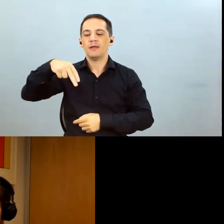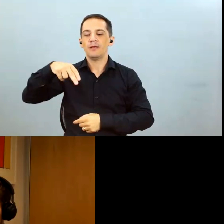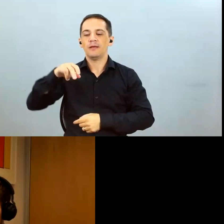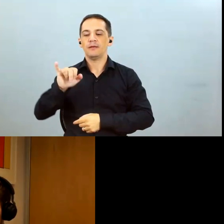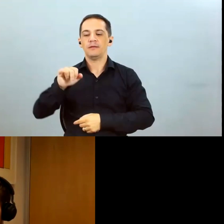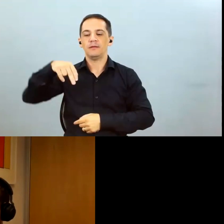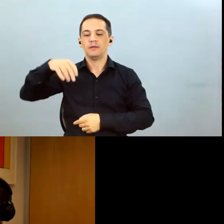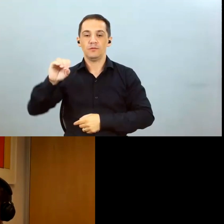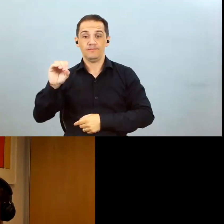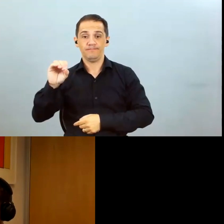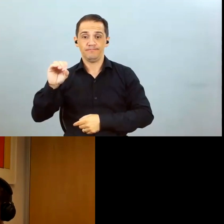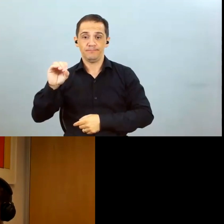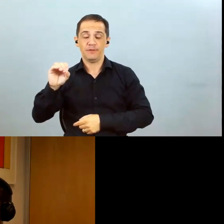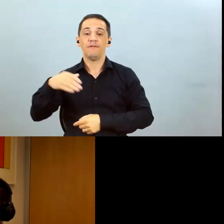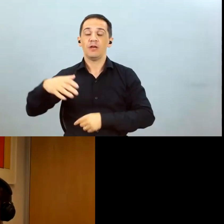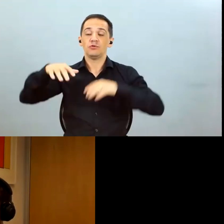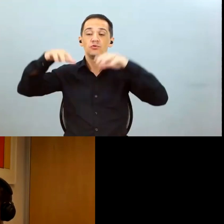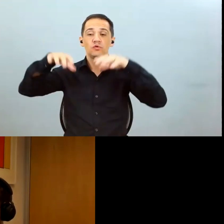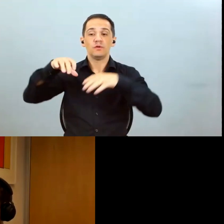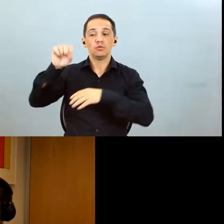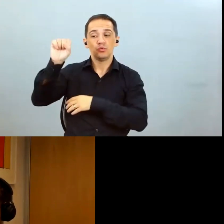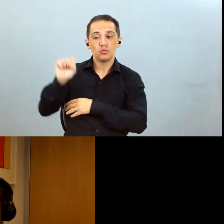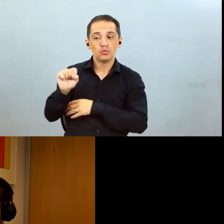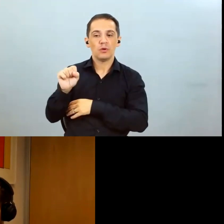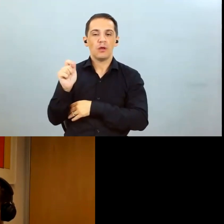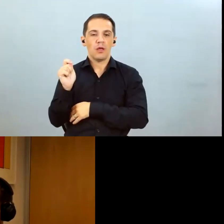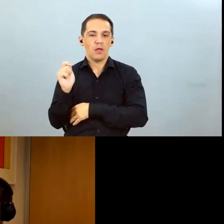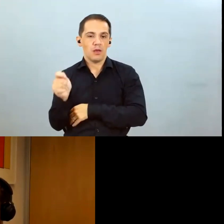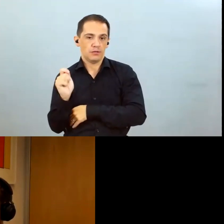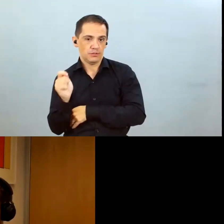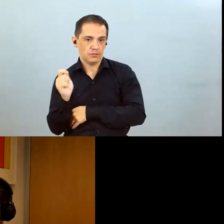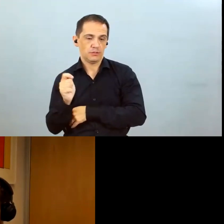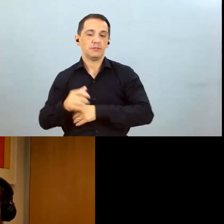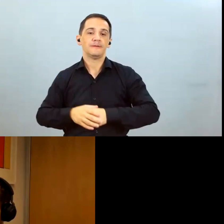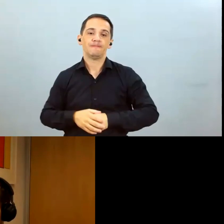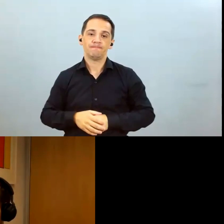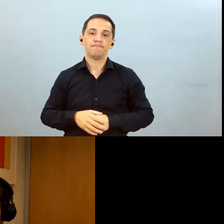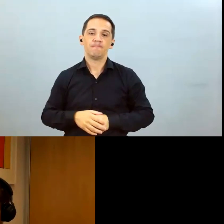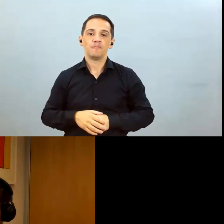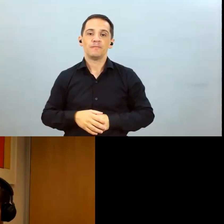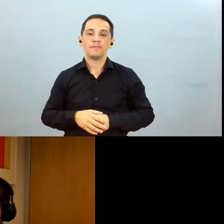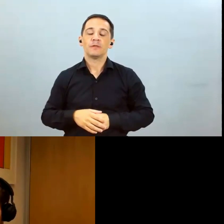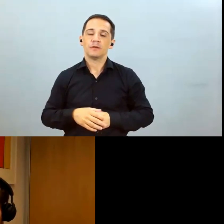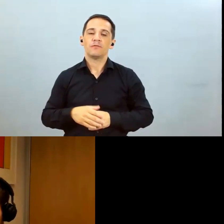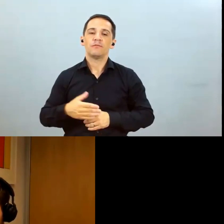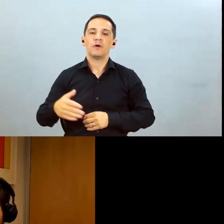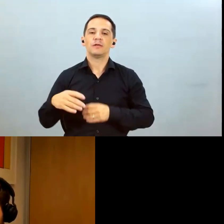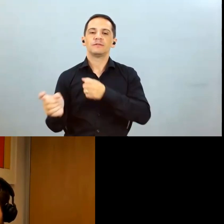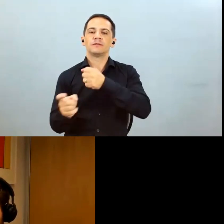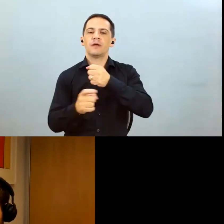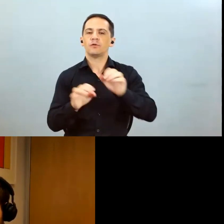e que vai ter uma safra normal então vai ser como os dados estão mostrando que o USDA divulgou